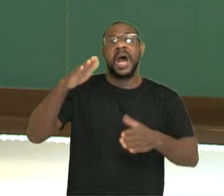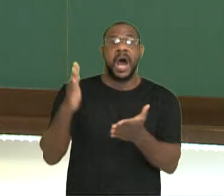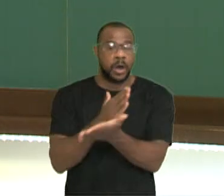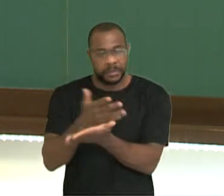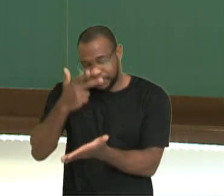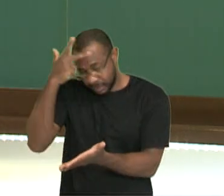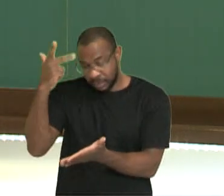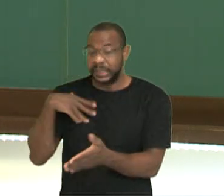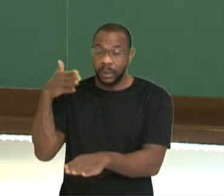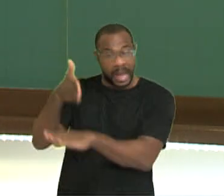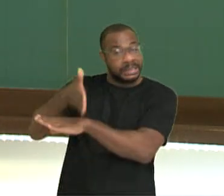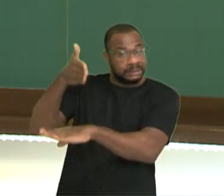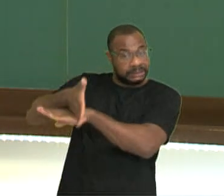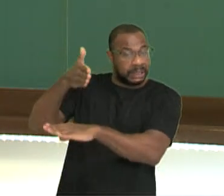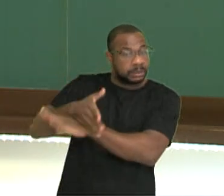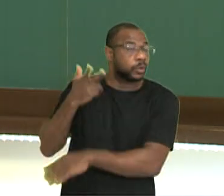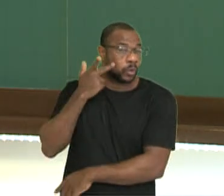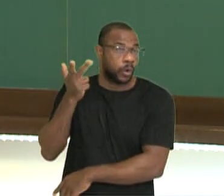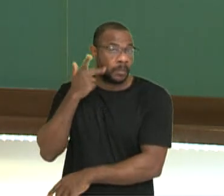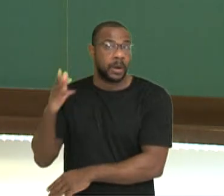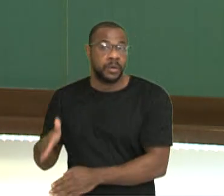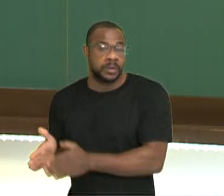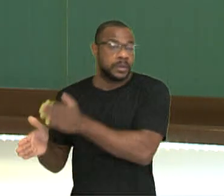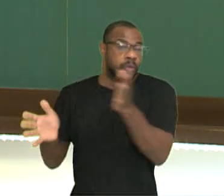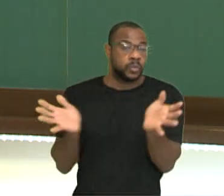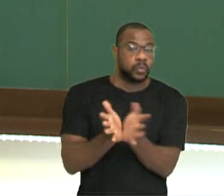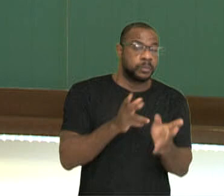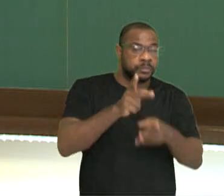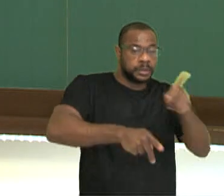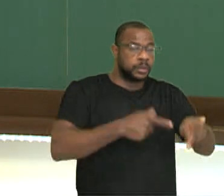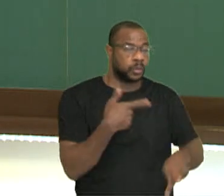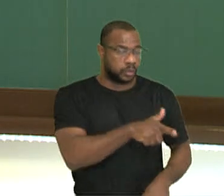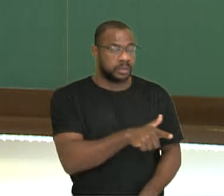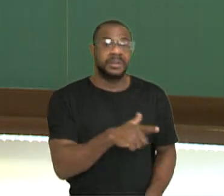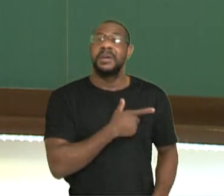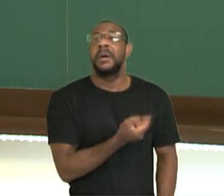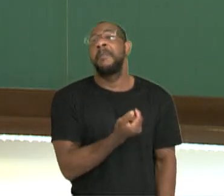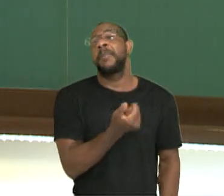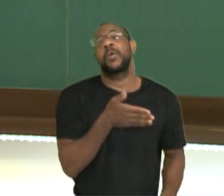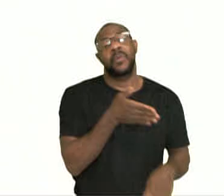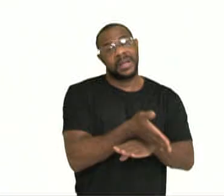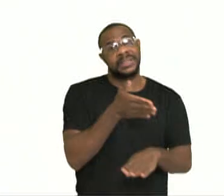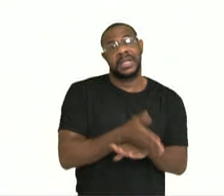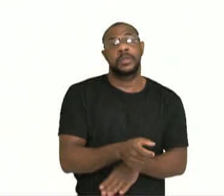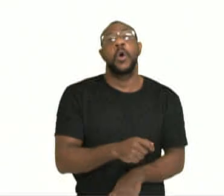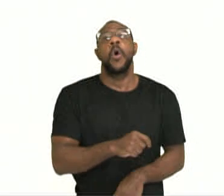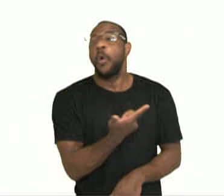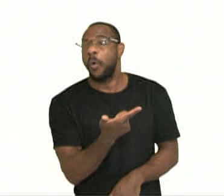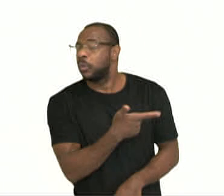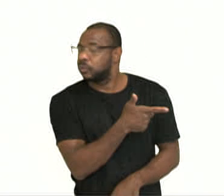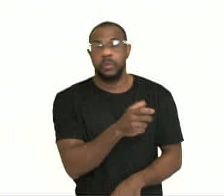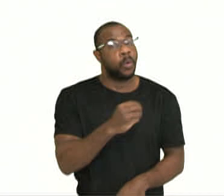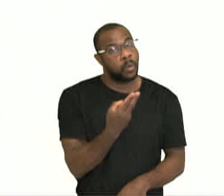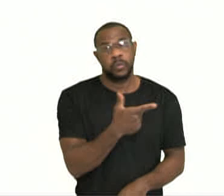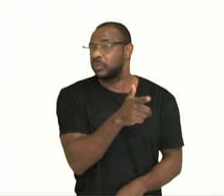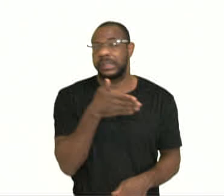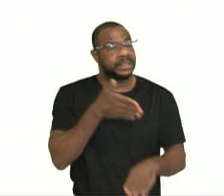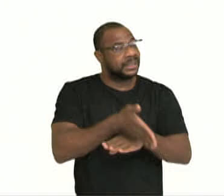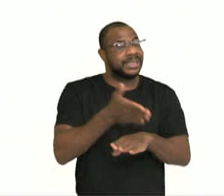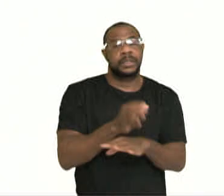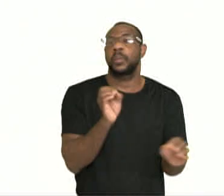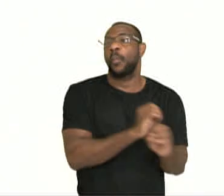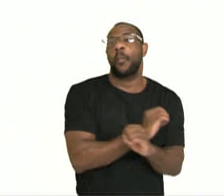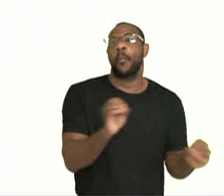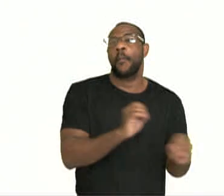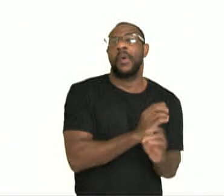de serviços e tudo mais, e outras pessoas com pouco ou nenhum acesso a essas características. Desde o